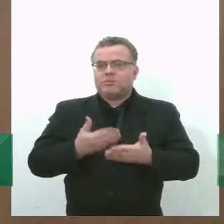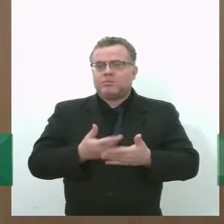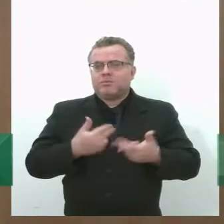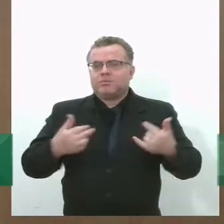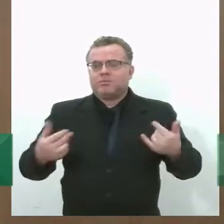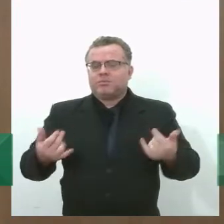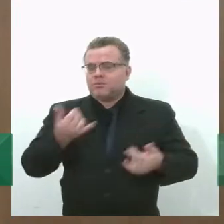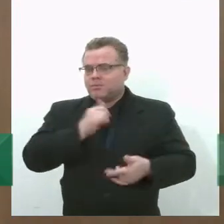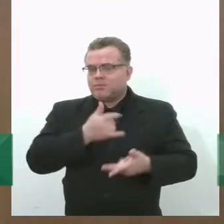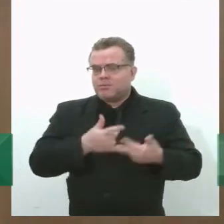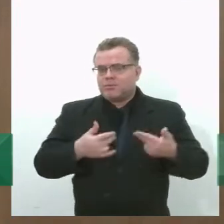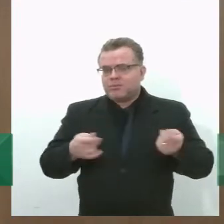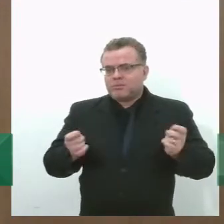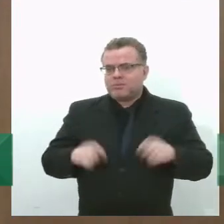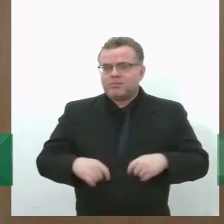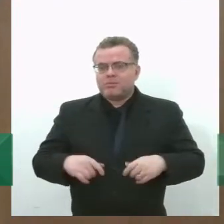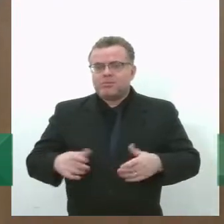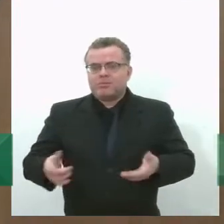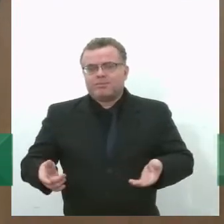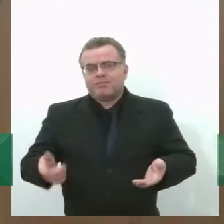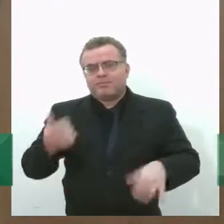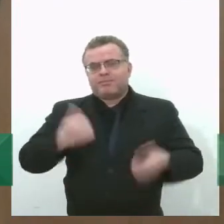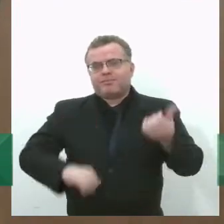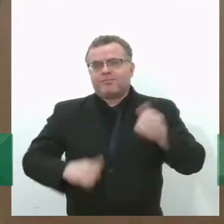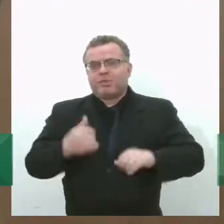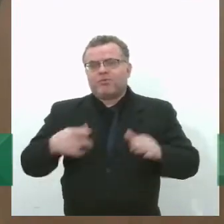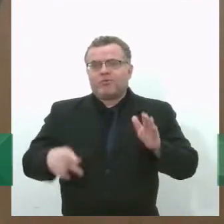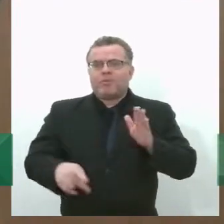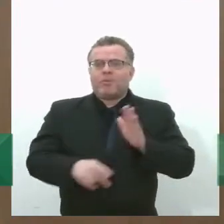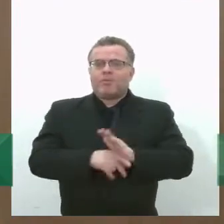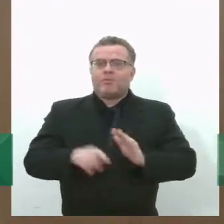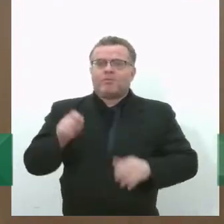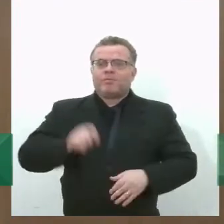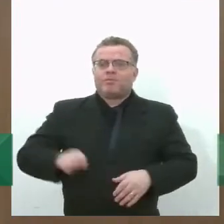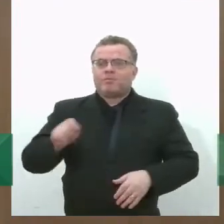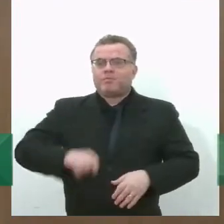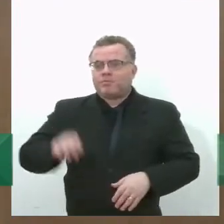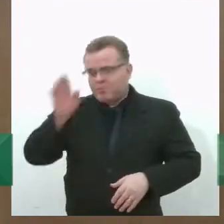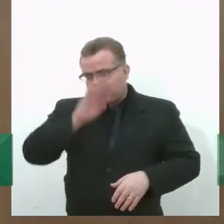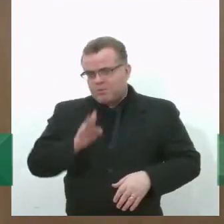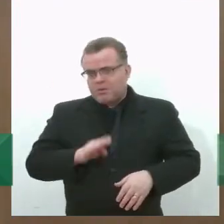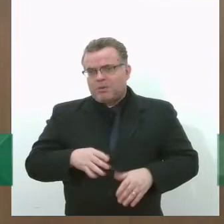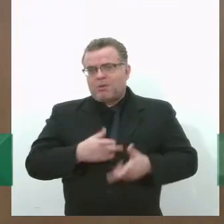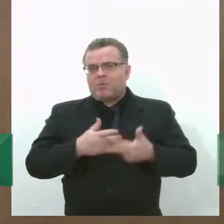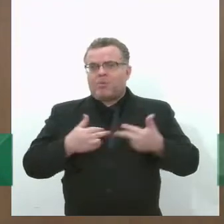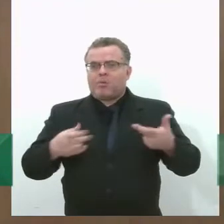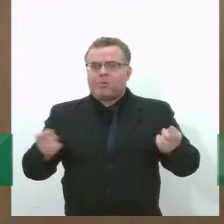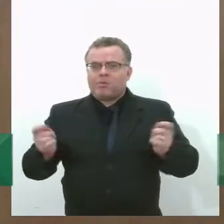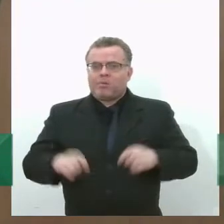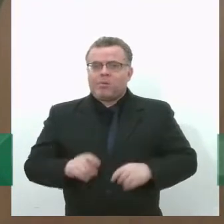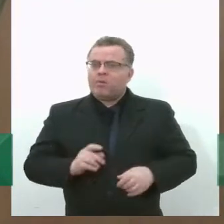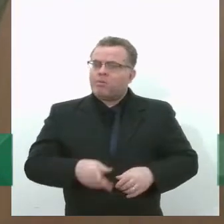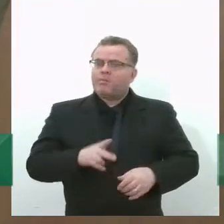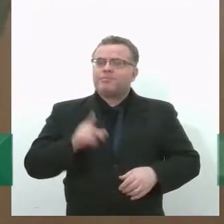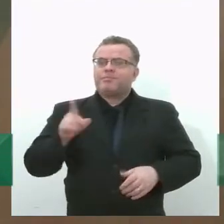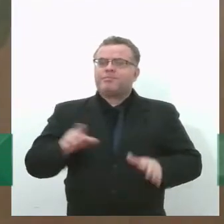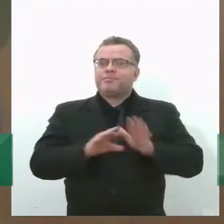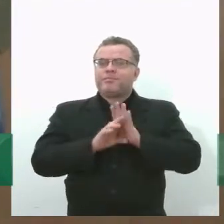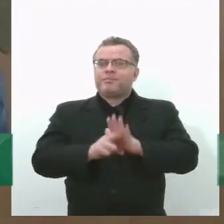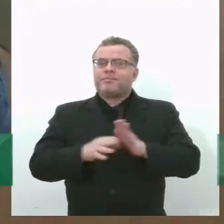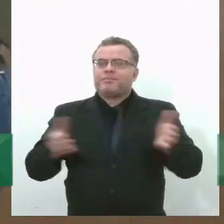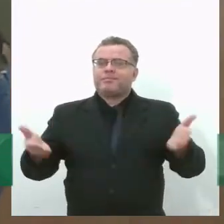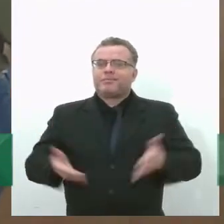ocupa o cargo de analista de energia elétrica na Associação Brasileira de Biogás, entidade que ela representa aqui no